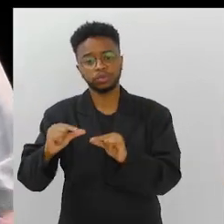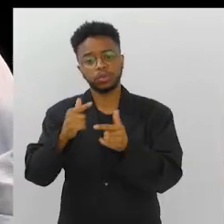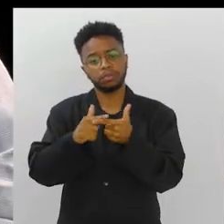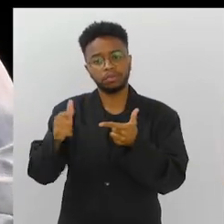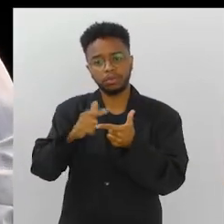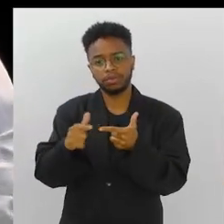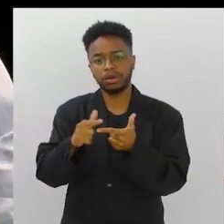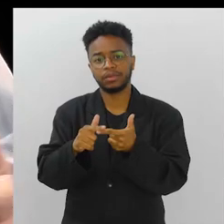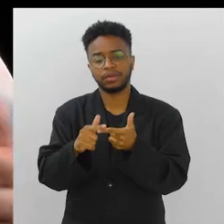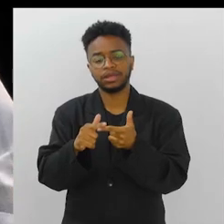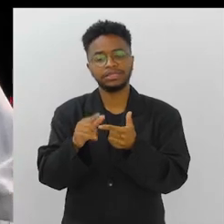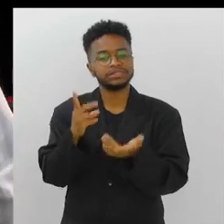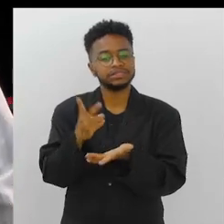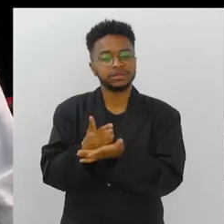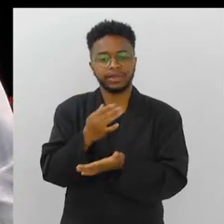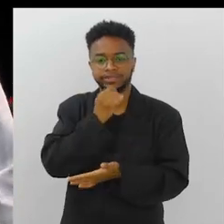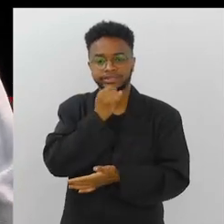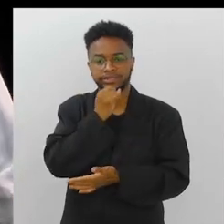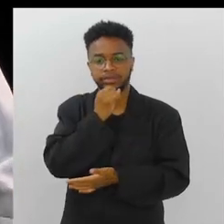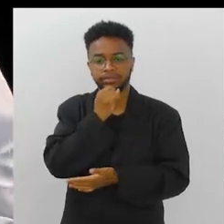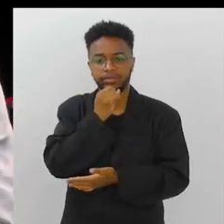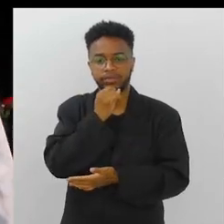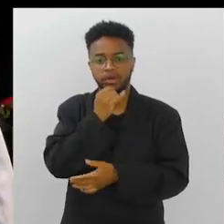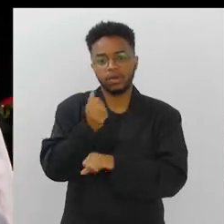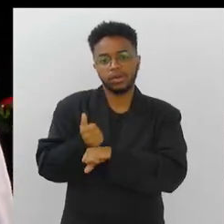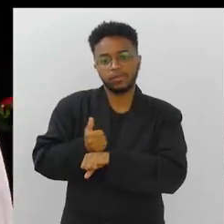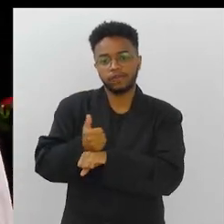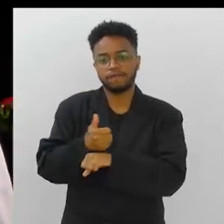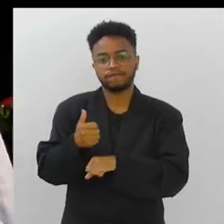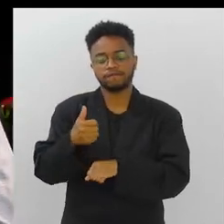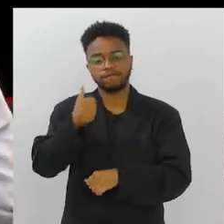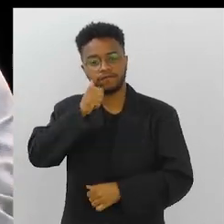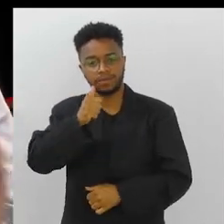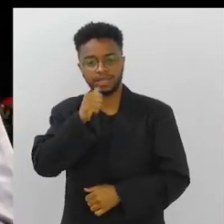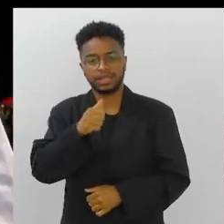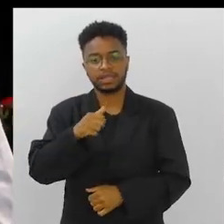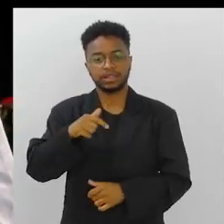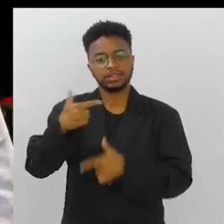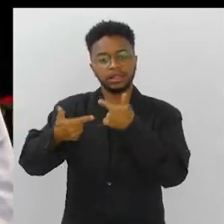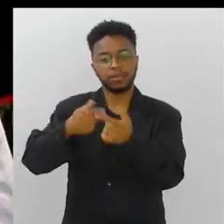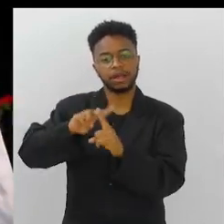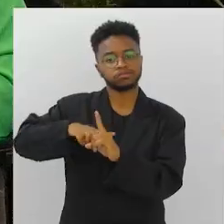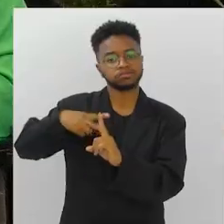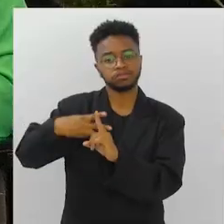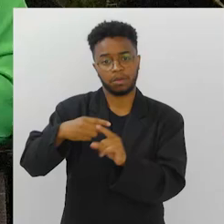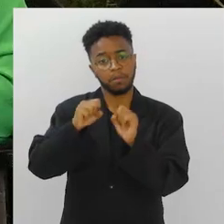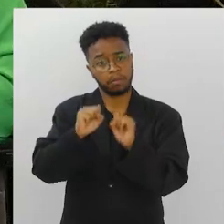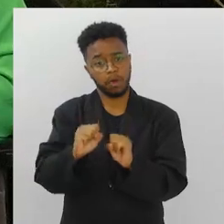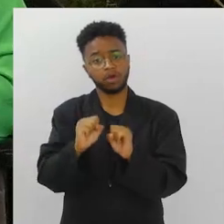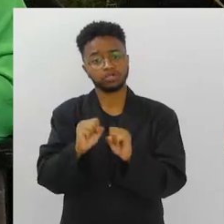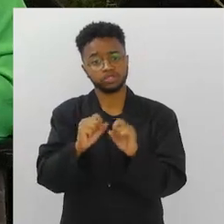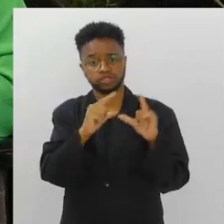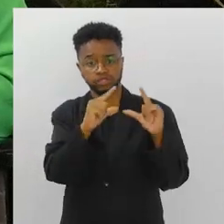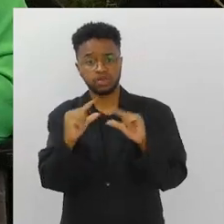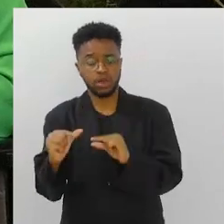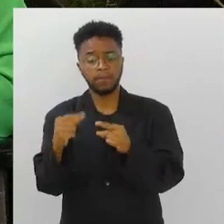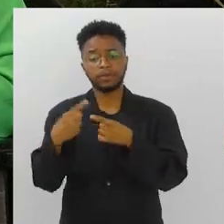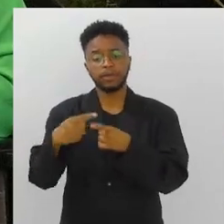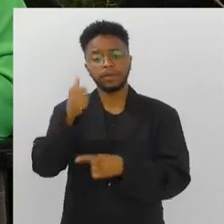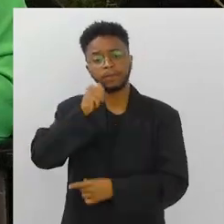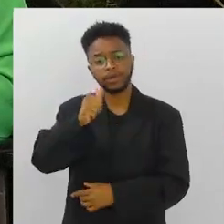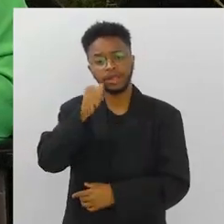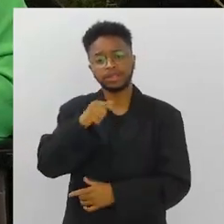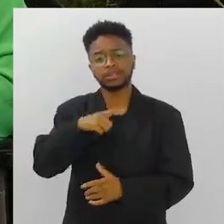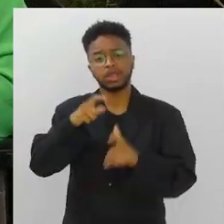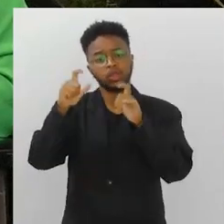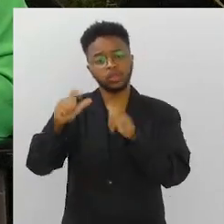problemas que sempre foram associados, por exemplo, a carreiras femininas como a dupla jornada. Isso pode facilitar que a